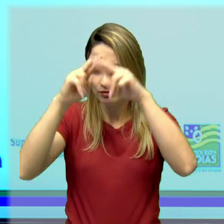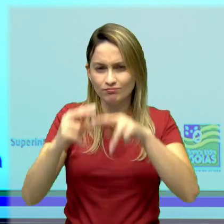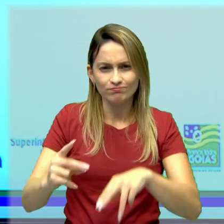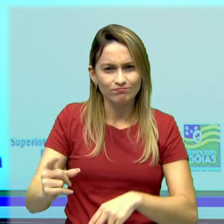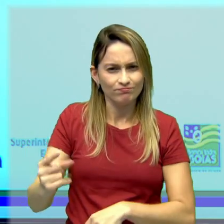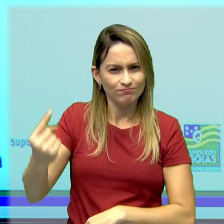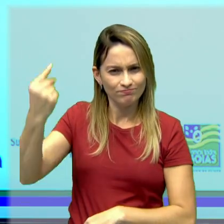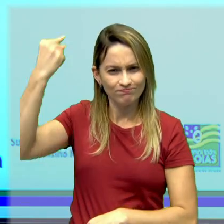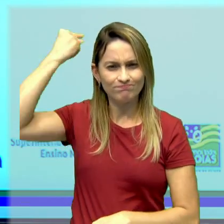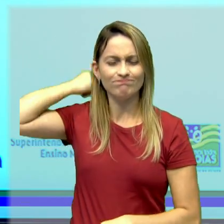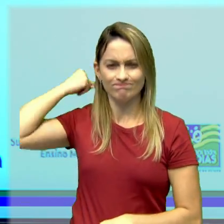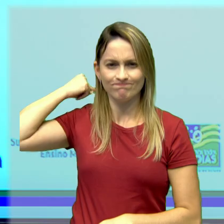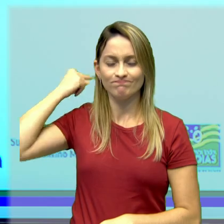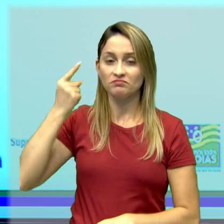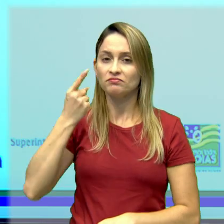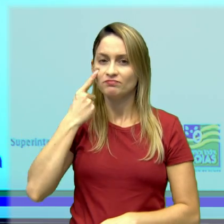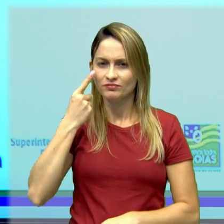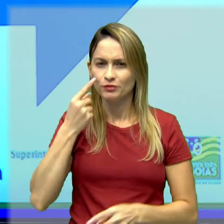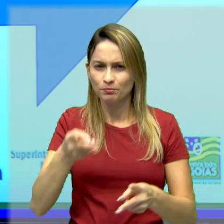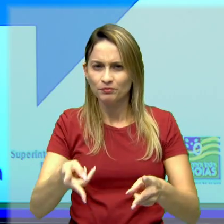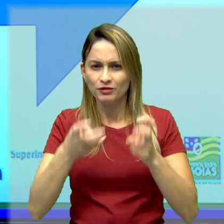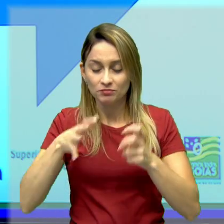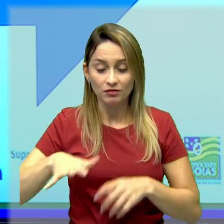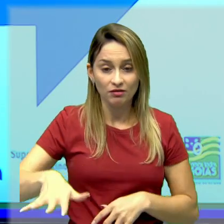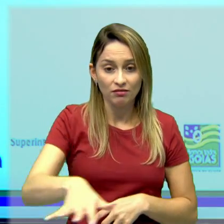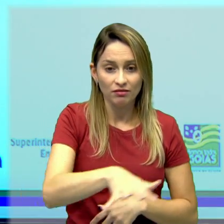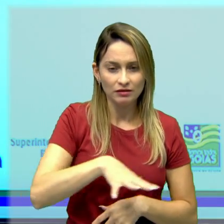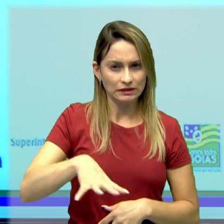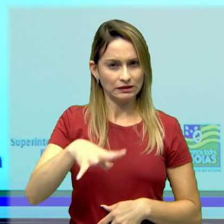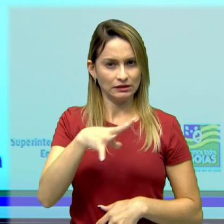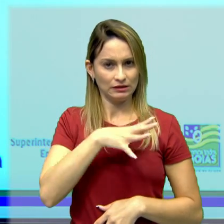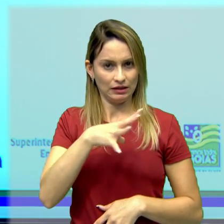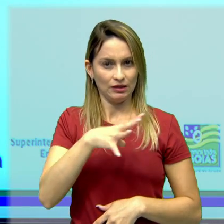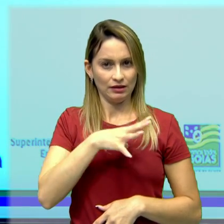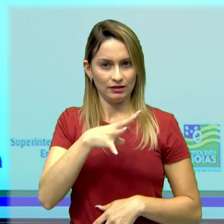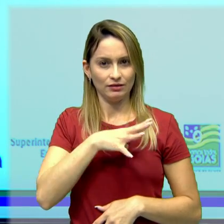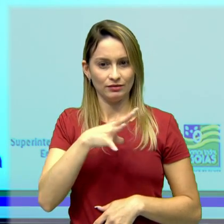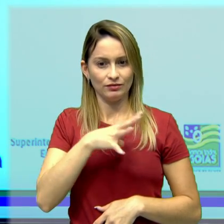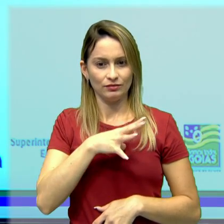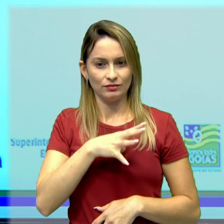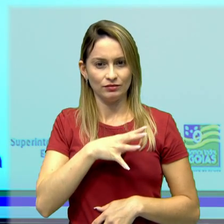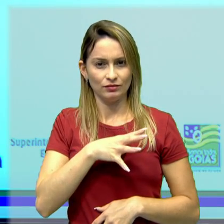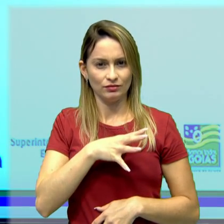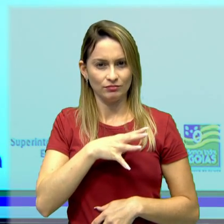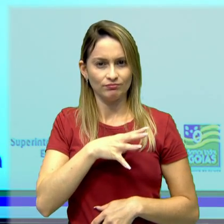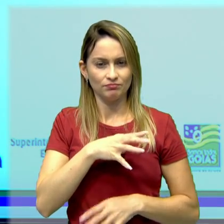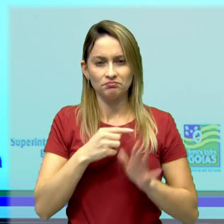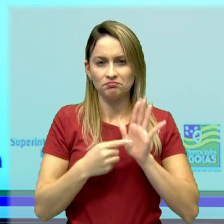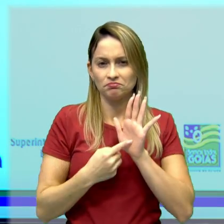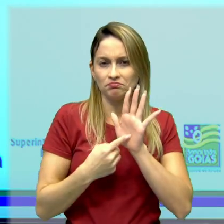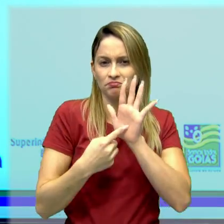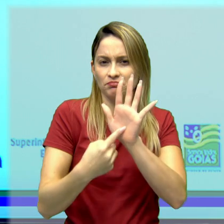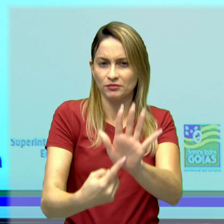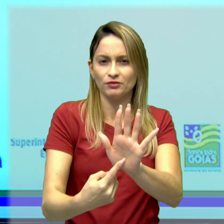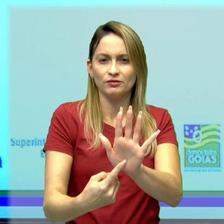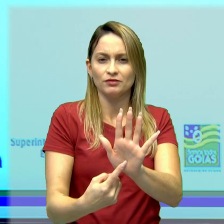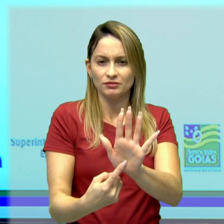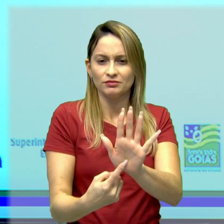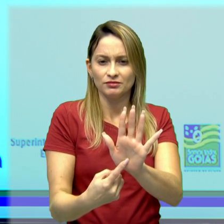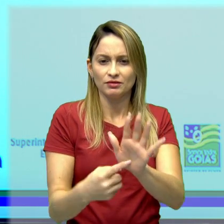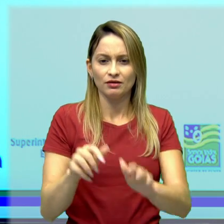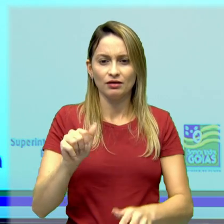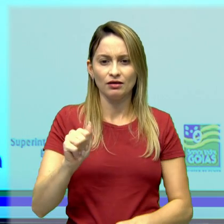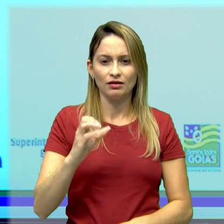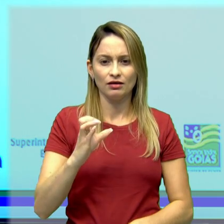né? Pra vocês terem uma noção. Então, percebam aí, né? O centro de Atenas Antiga é aquilo que a gente chama de Acrópole